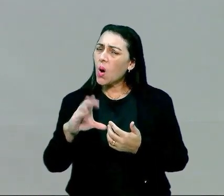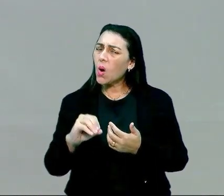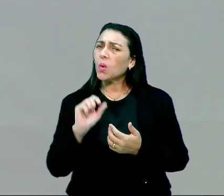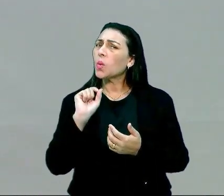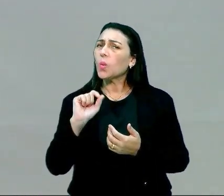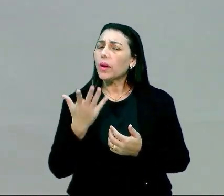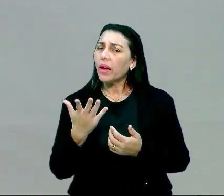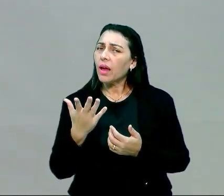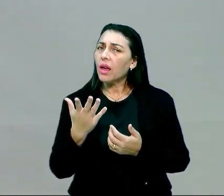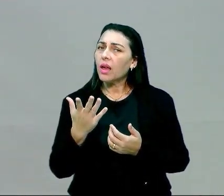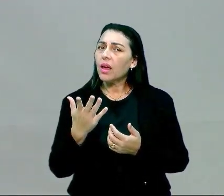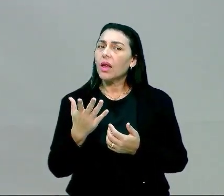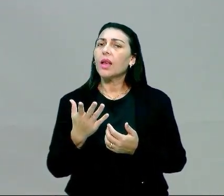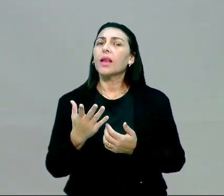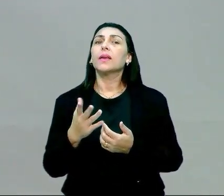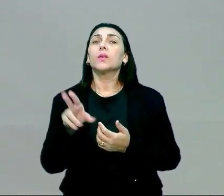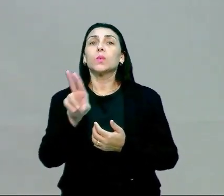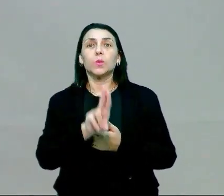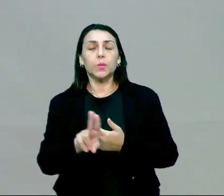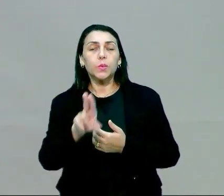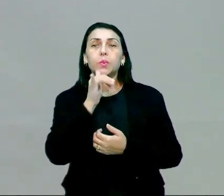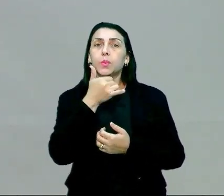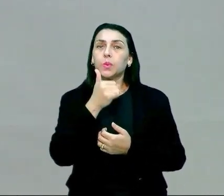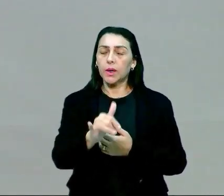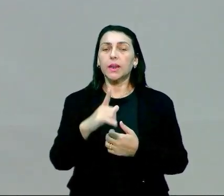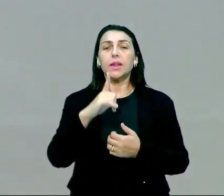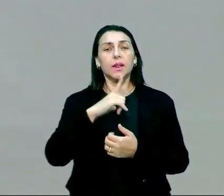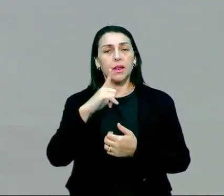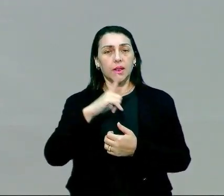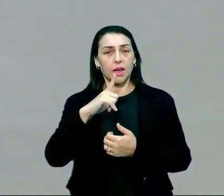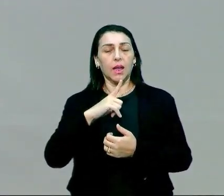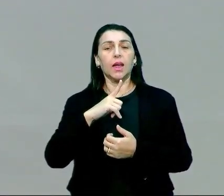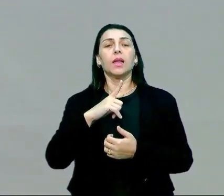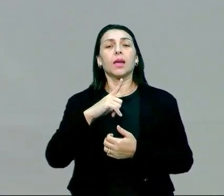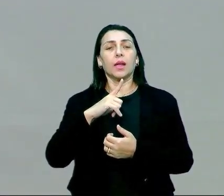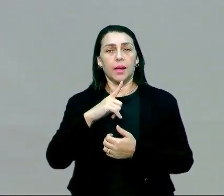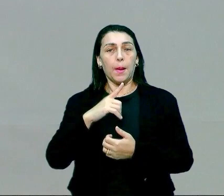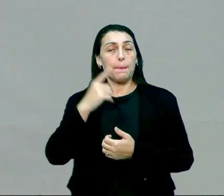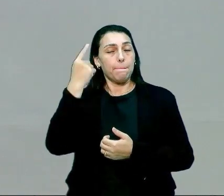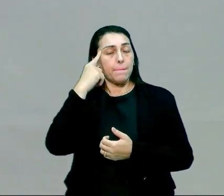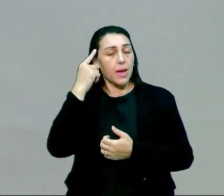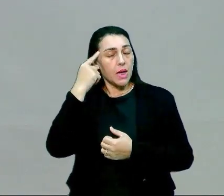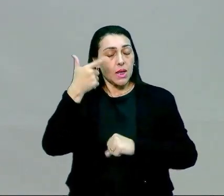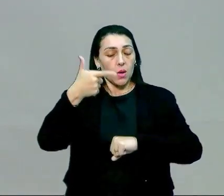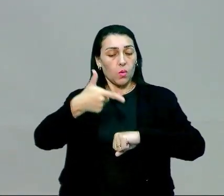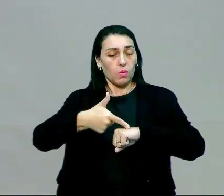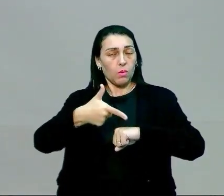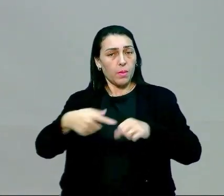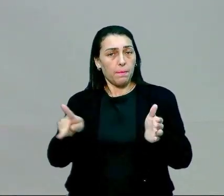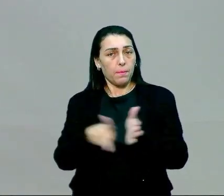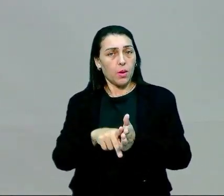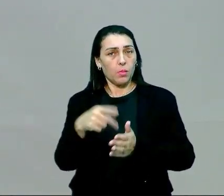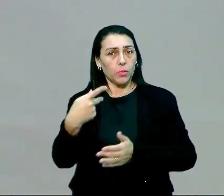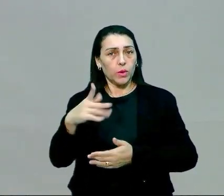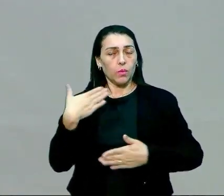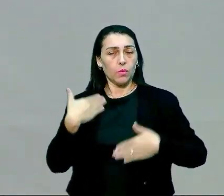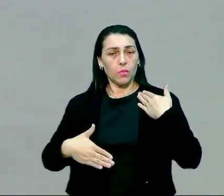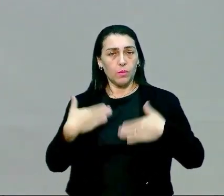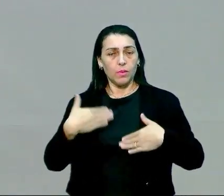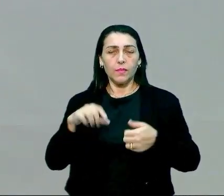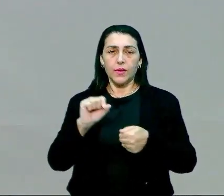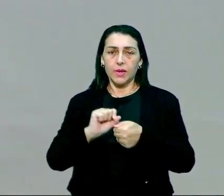caloria? Caloria vai ser esse consumo de energia que a gente vai ter para demandar. Pense que é o combustível do seu corpo para você realizar